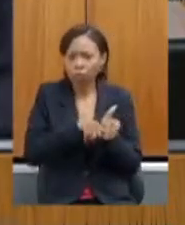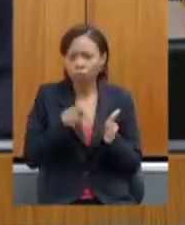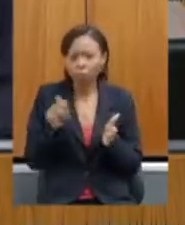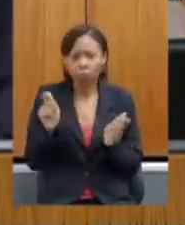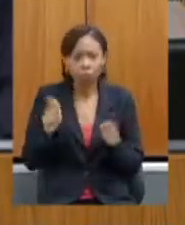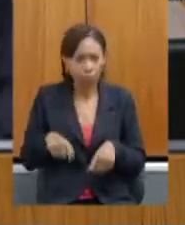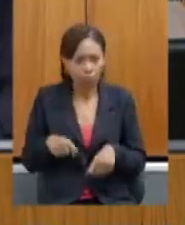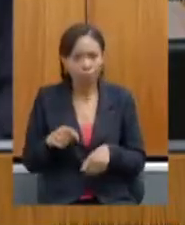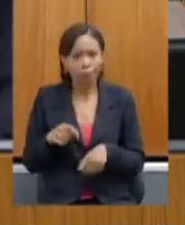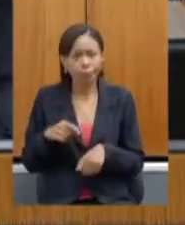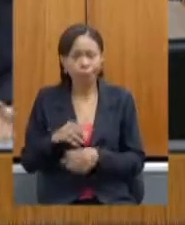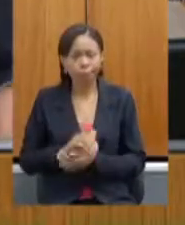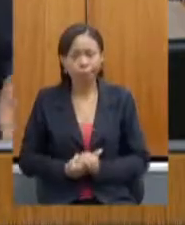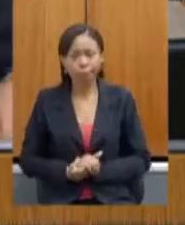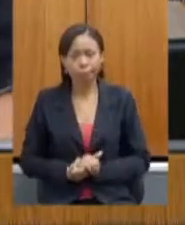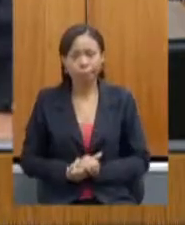linha